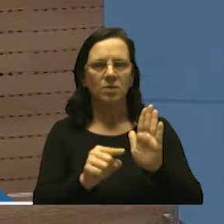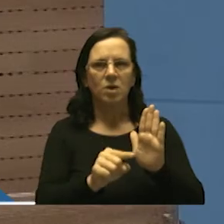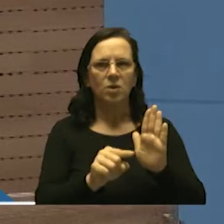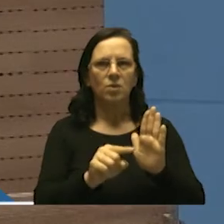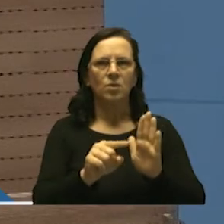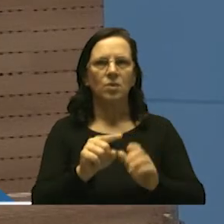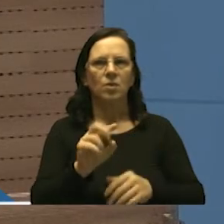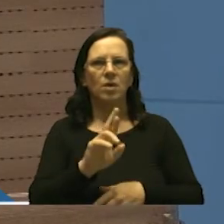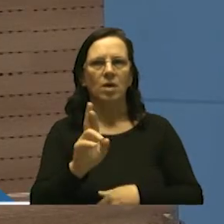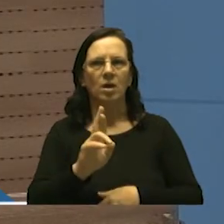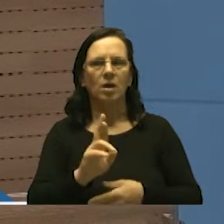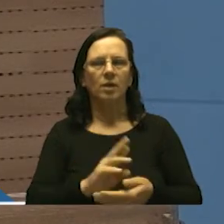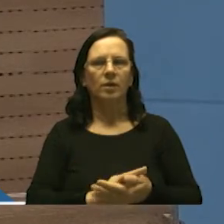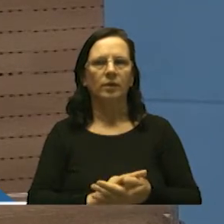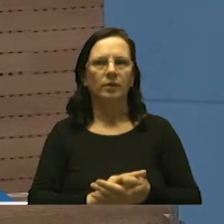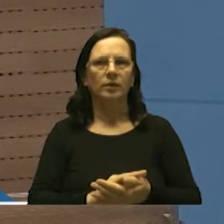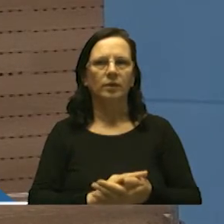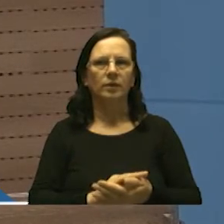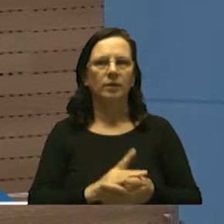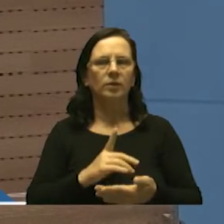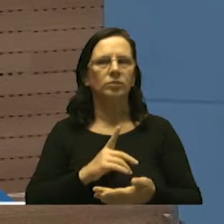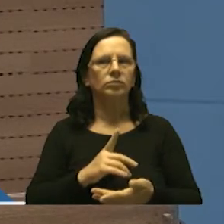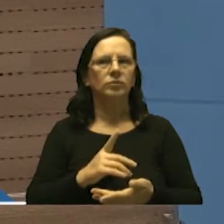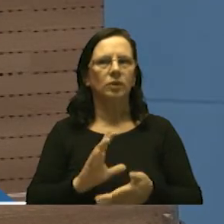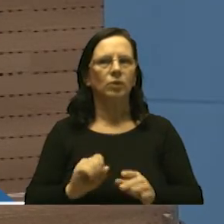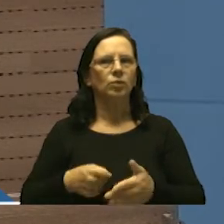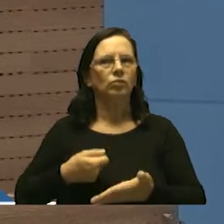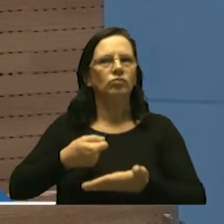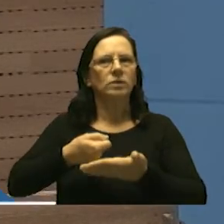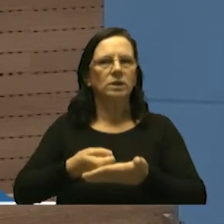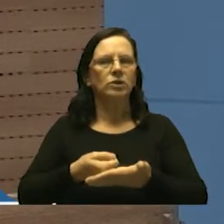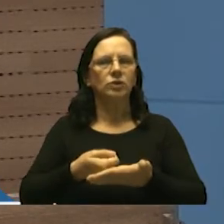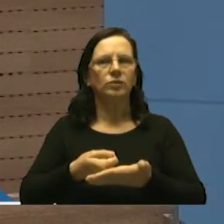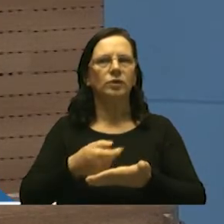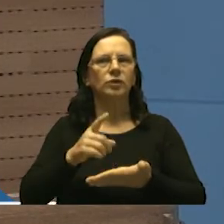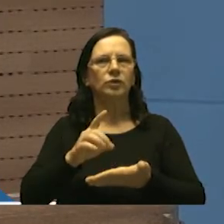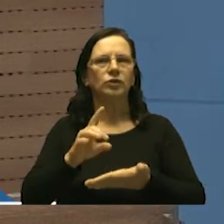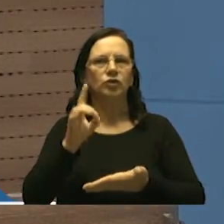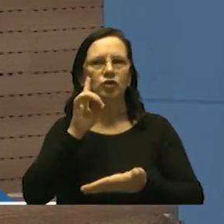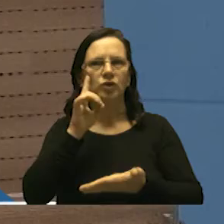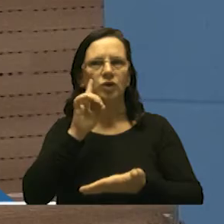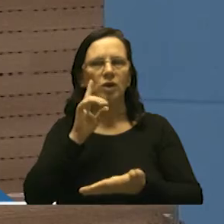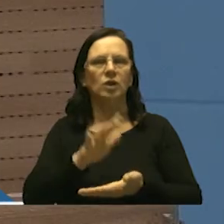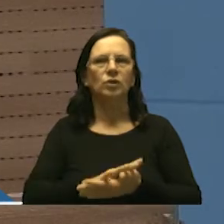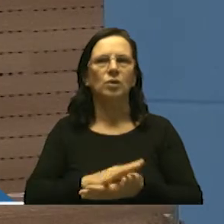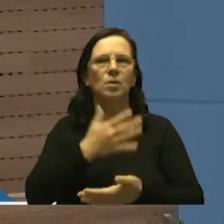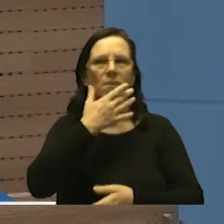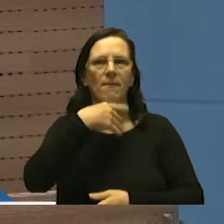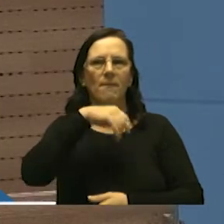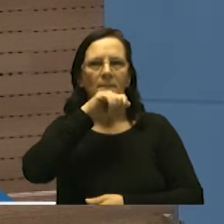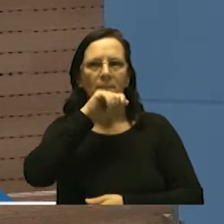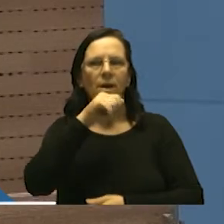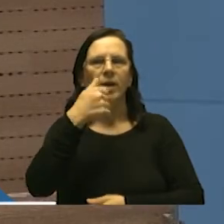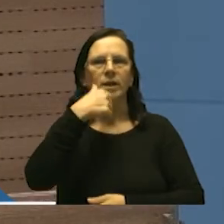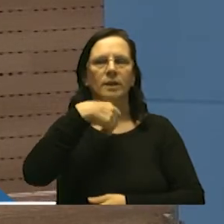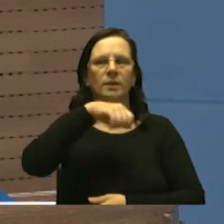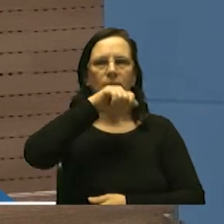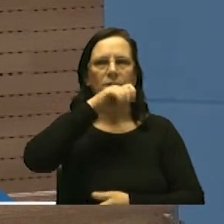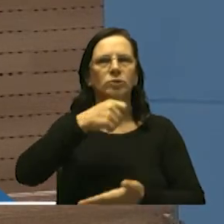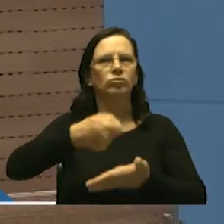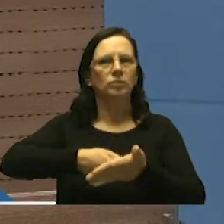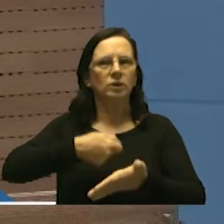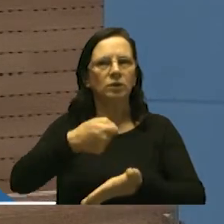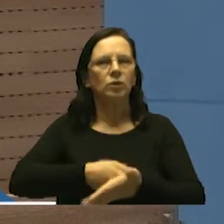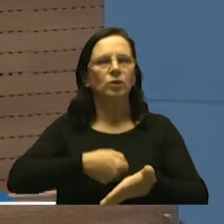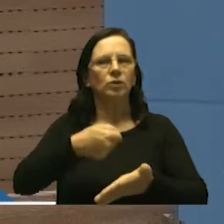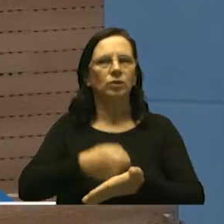menos que 400 mil reais seria esse incentivo que é direito desses pais e mães que choraram que lutaram e